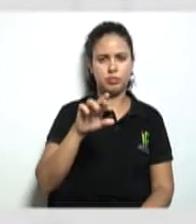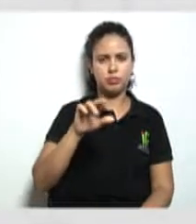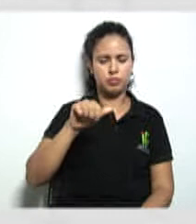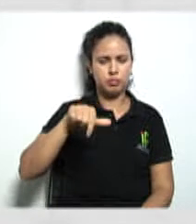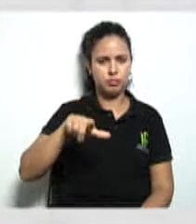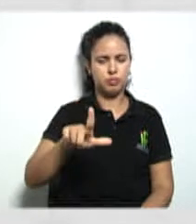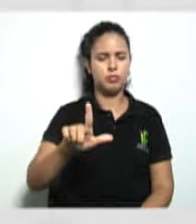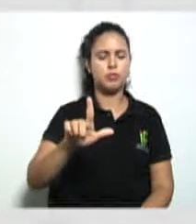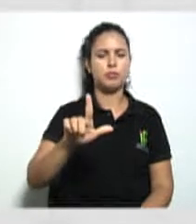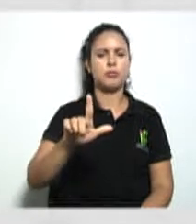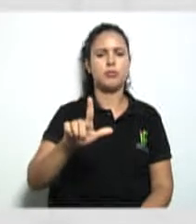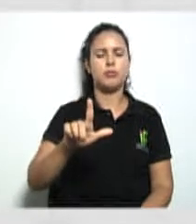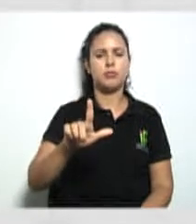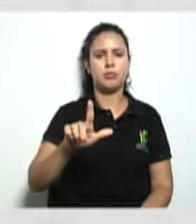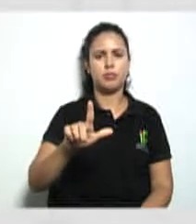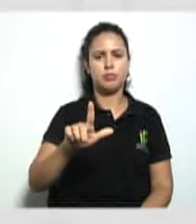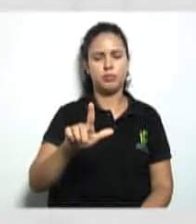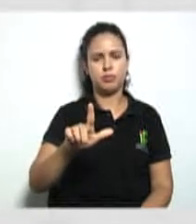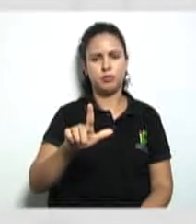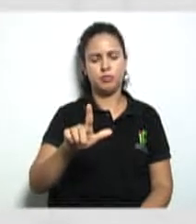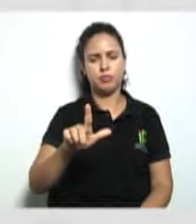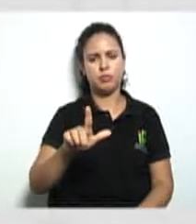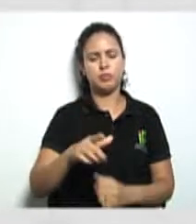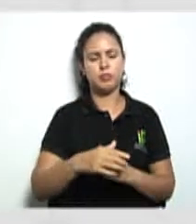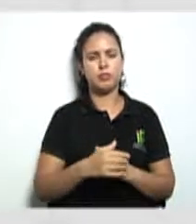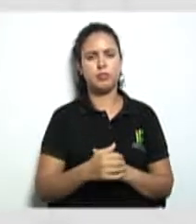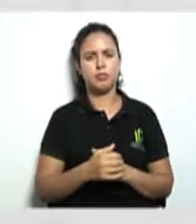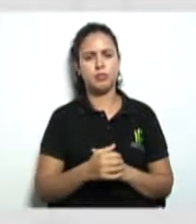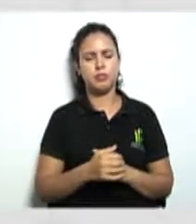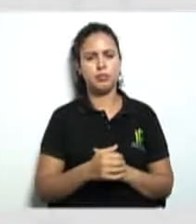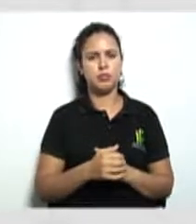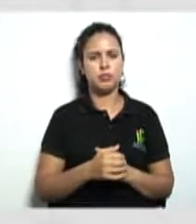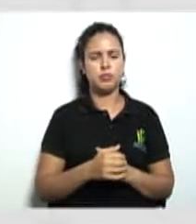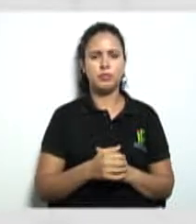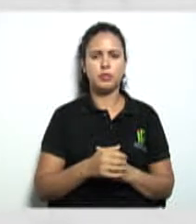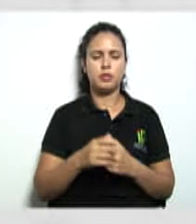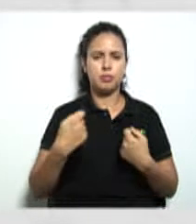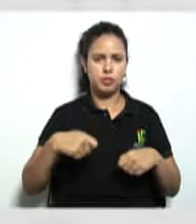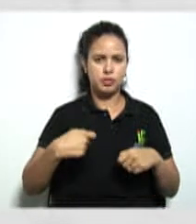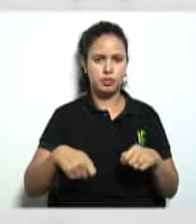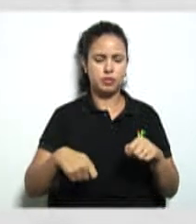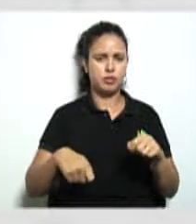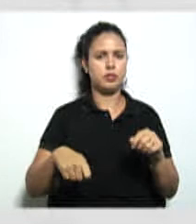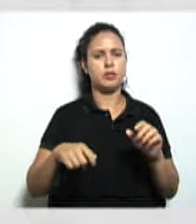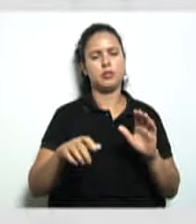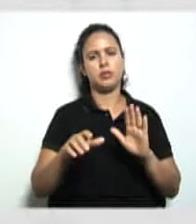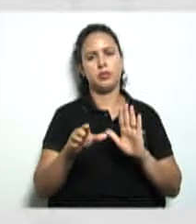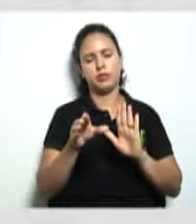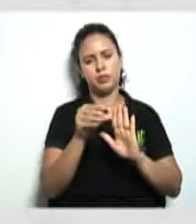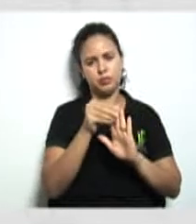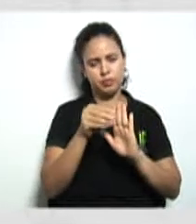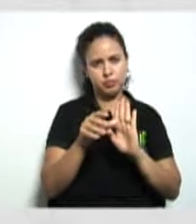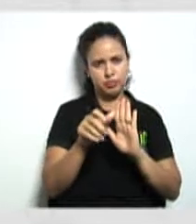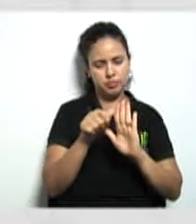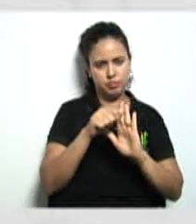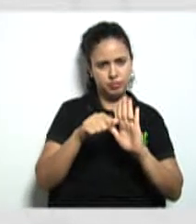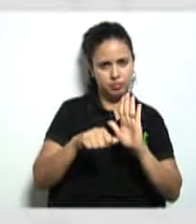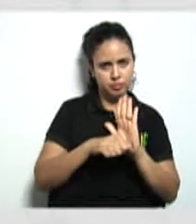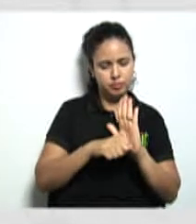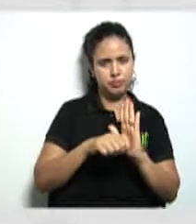constante nas respectivas atas por instrumento público.